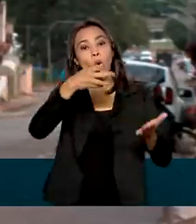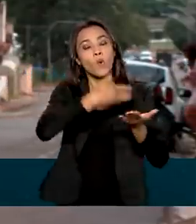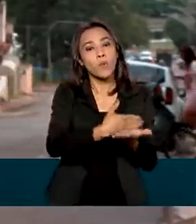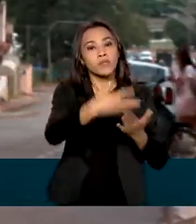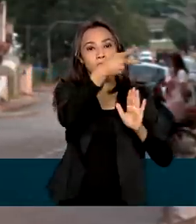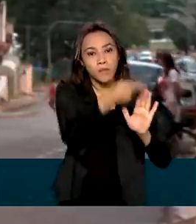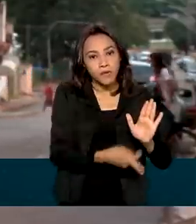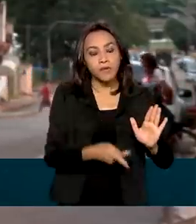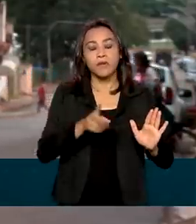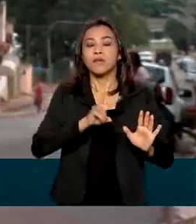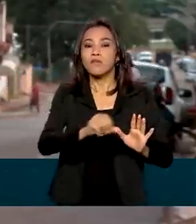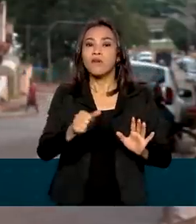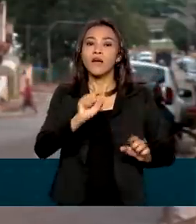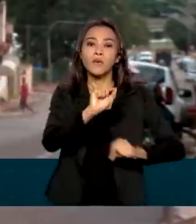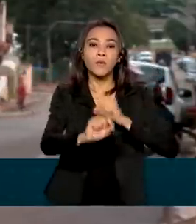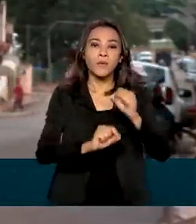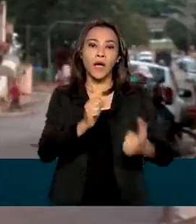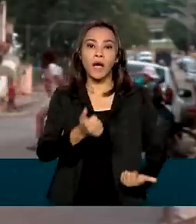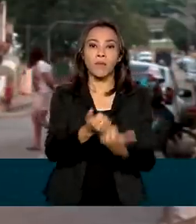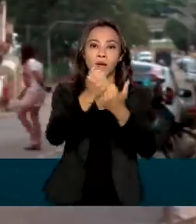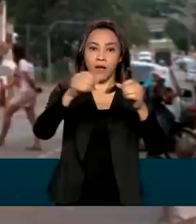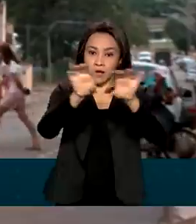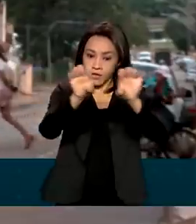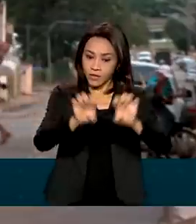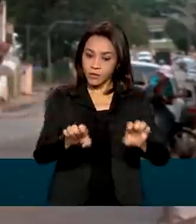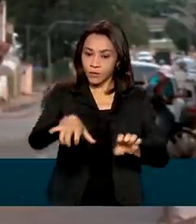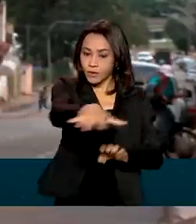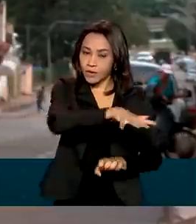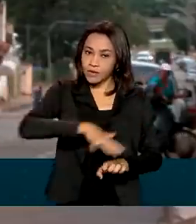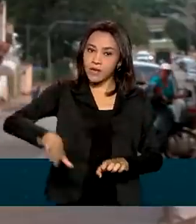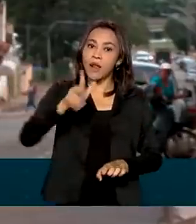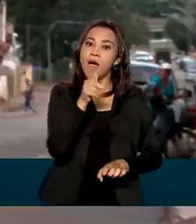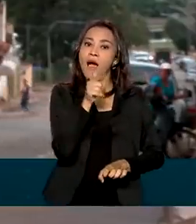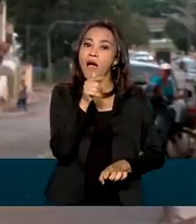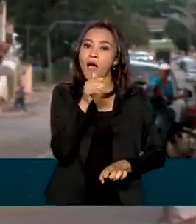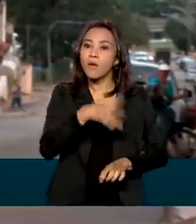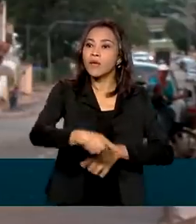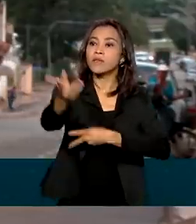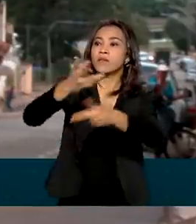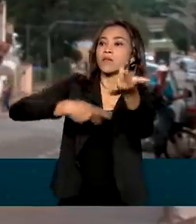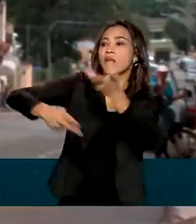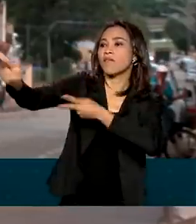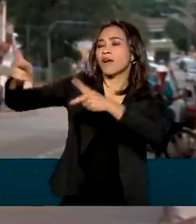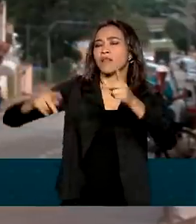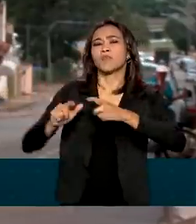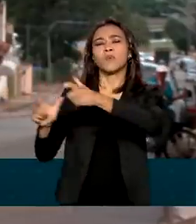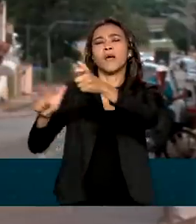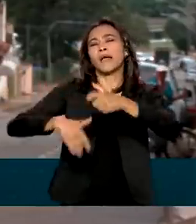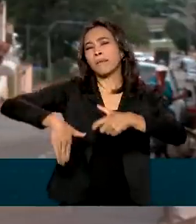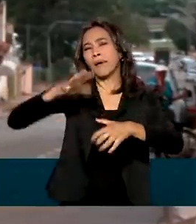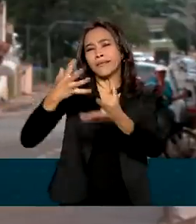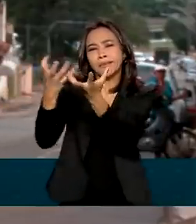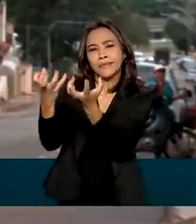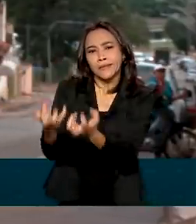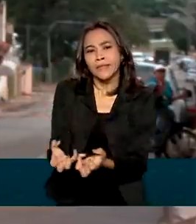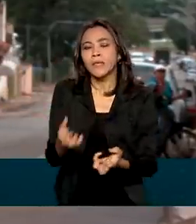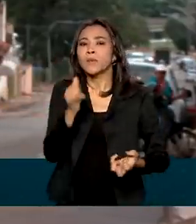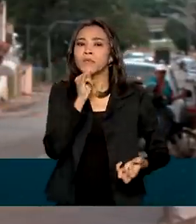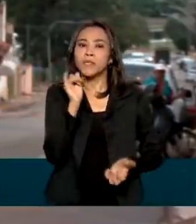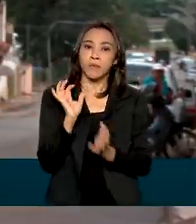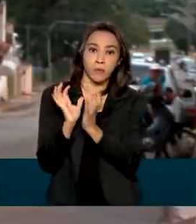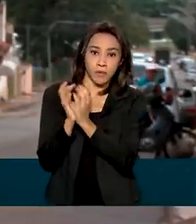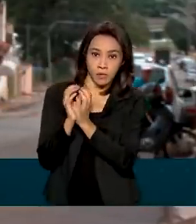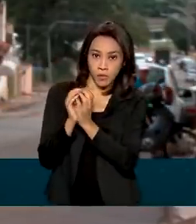que vão viabilizar a infraestrutura hídrica necessária para que a água chegue às regiões mais secas. Em Pernambuco, por exemplo,